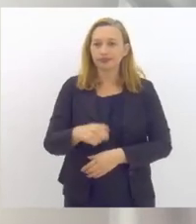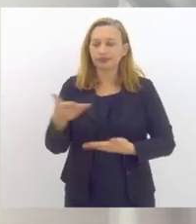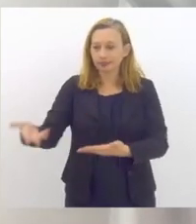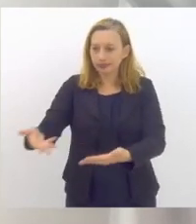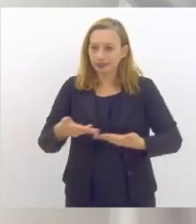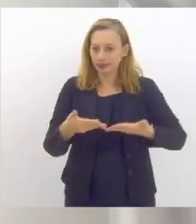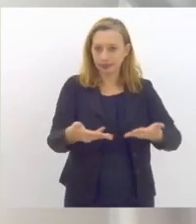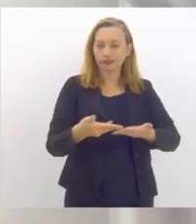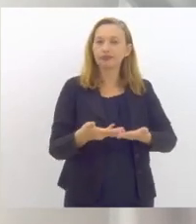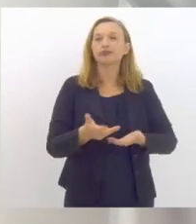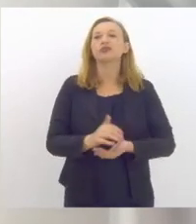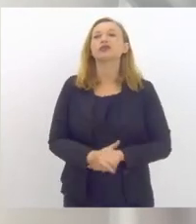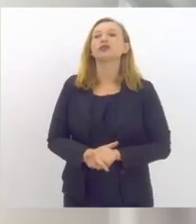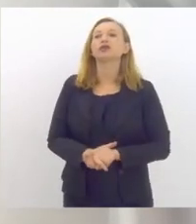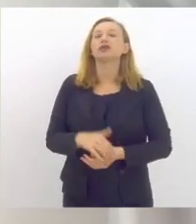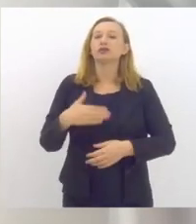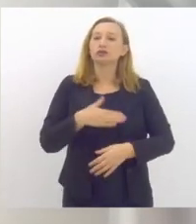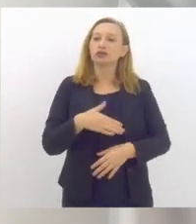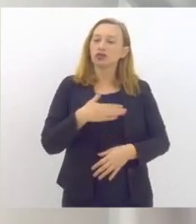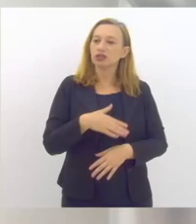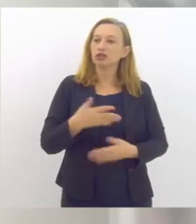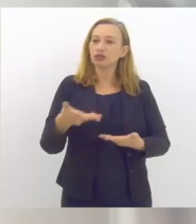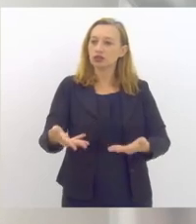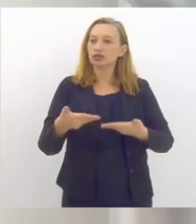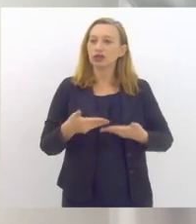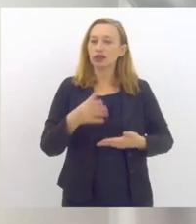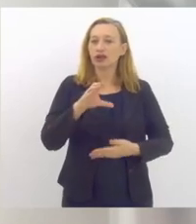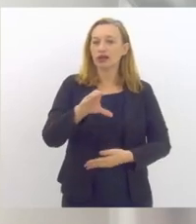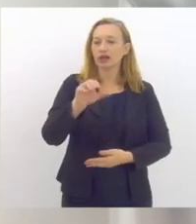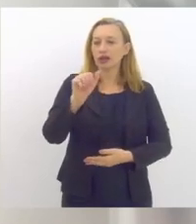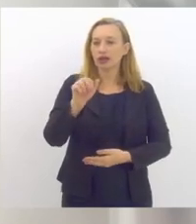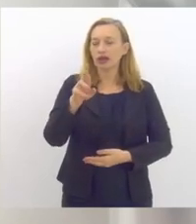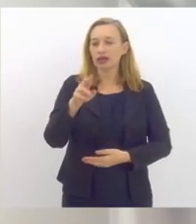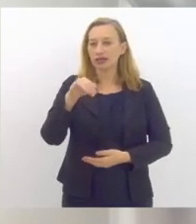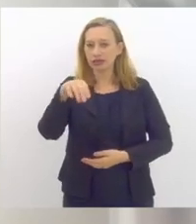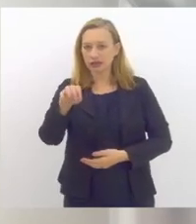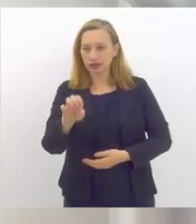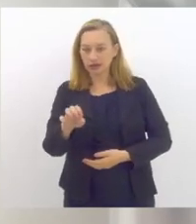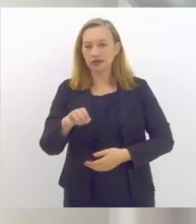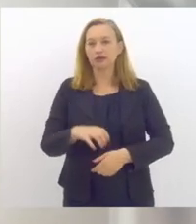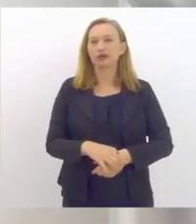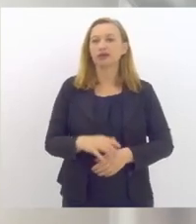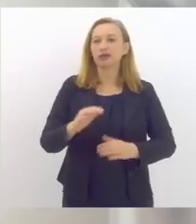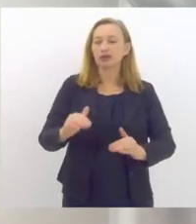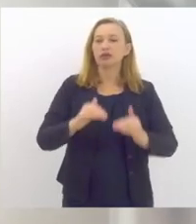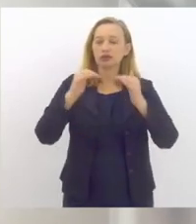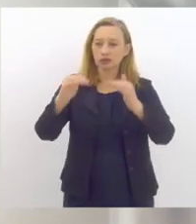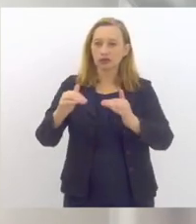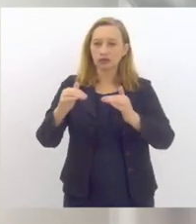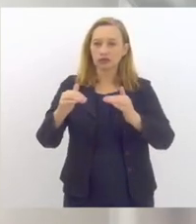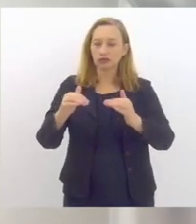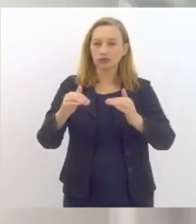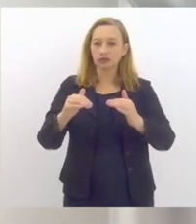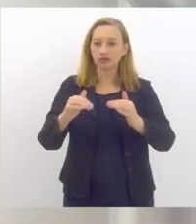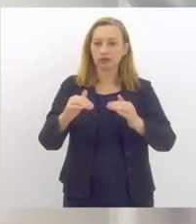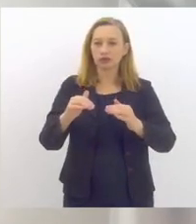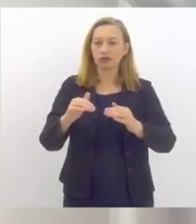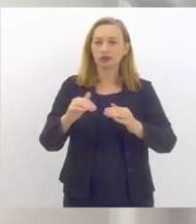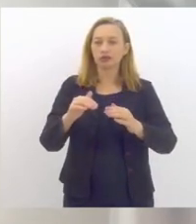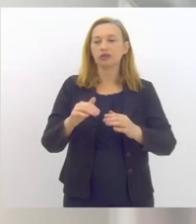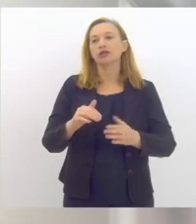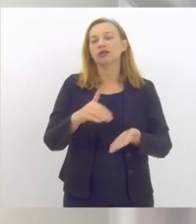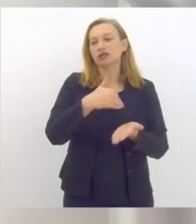convidados, então, eu gostaria de chamar a Karen Atier, Superintendente de Saúde Mental, da